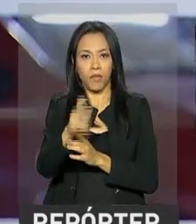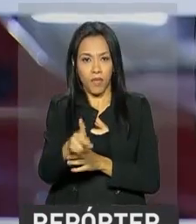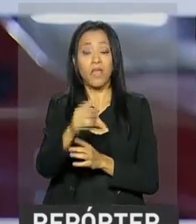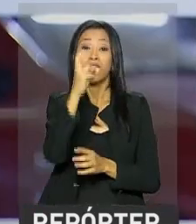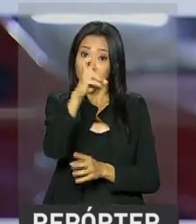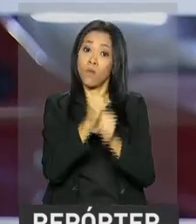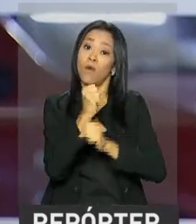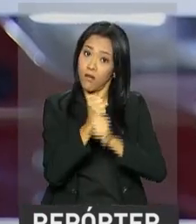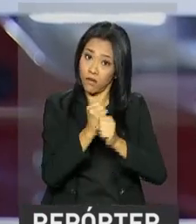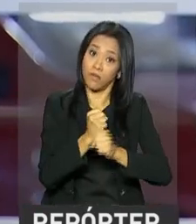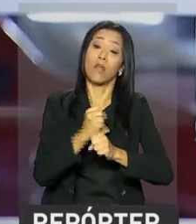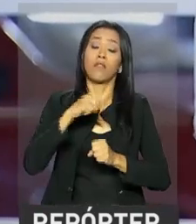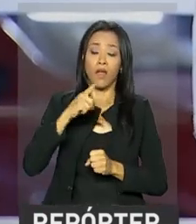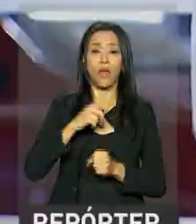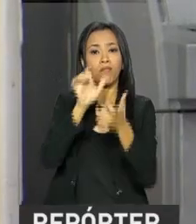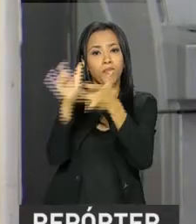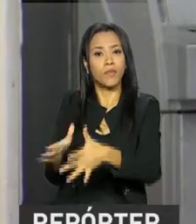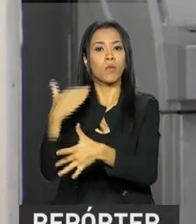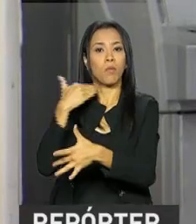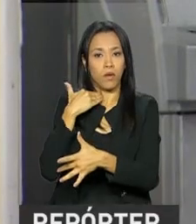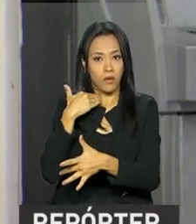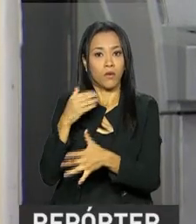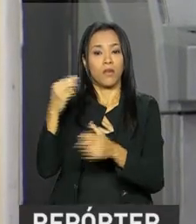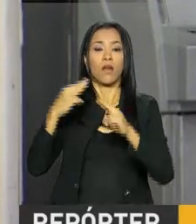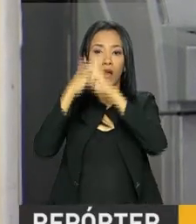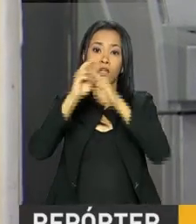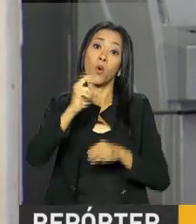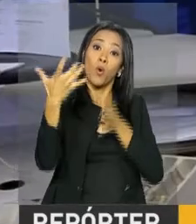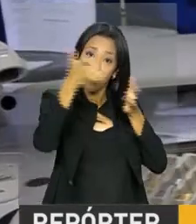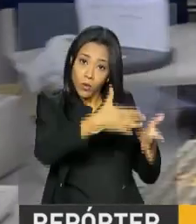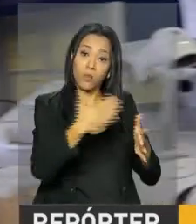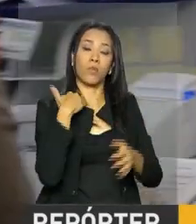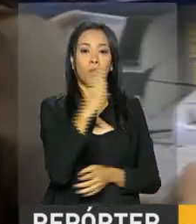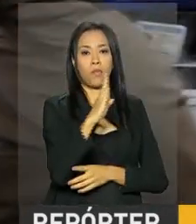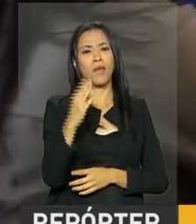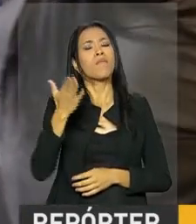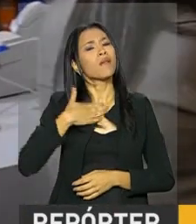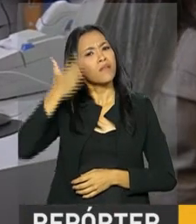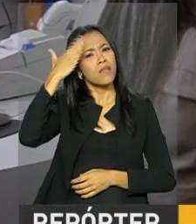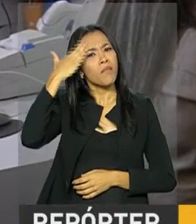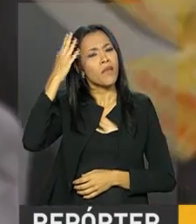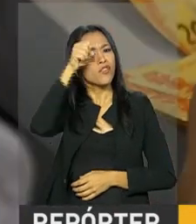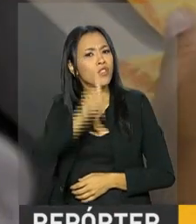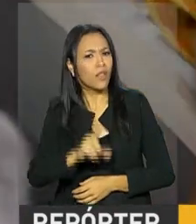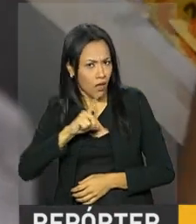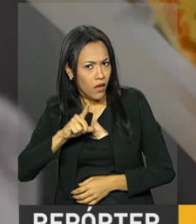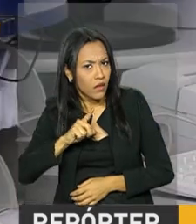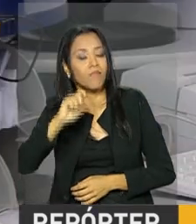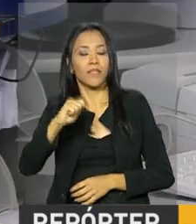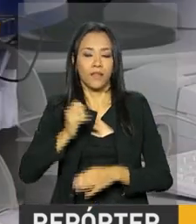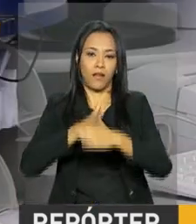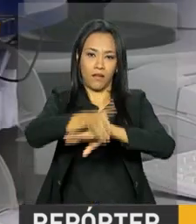disponível na Caixa e também no Banco do Brasil. Para saber se tem direito ao abono, os trabalhadores podem fazer a